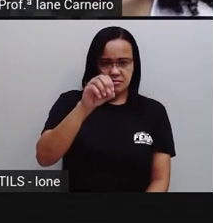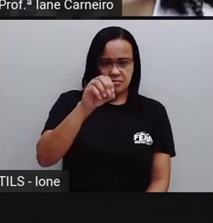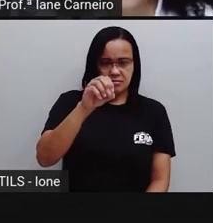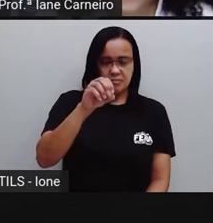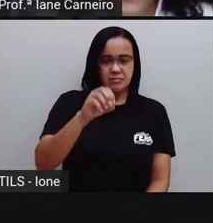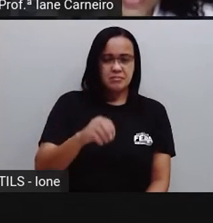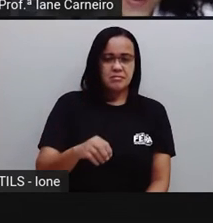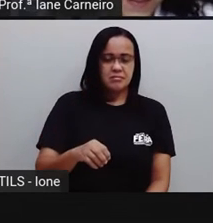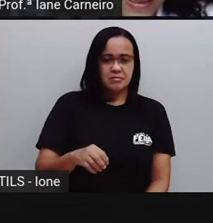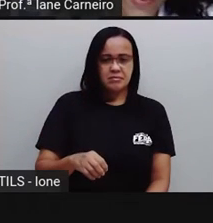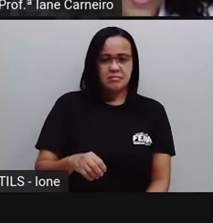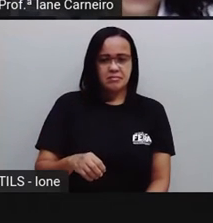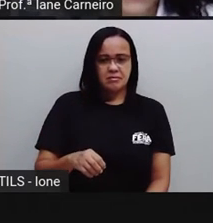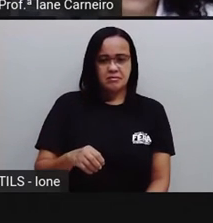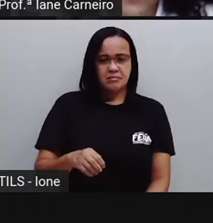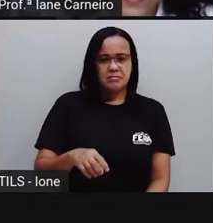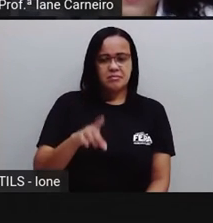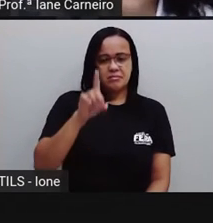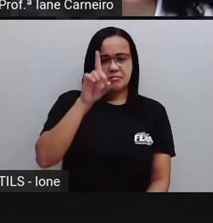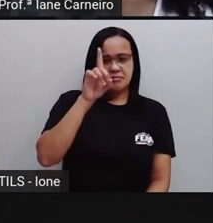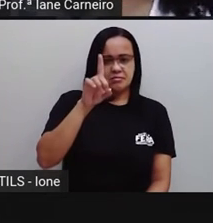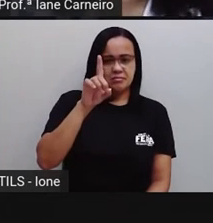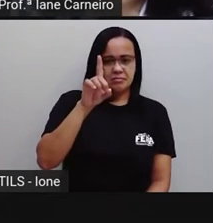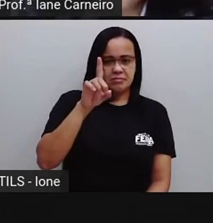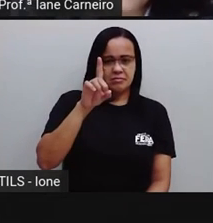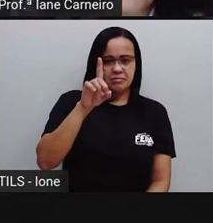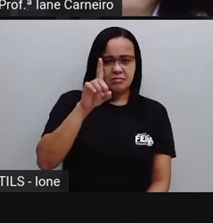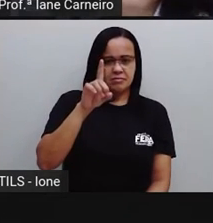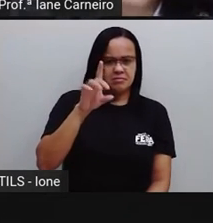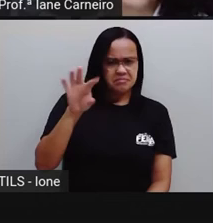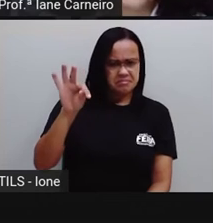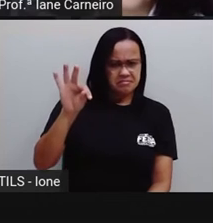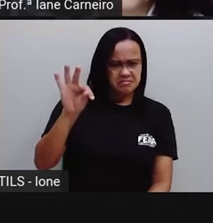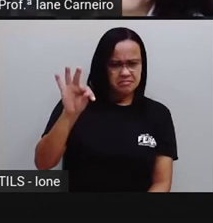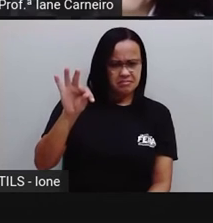Será que tá certo escrever a palavra DEDO assim? Olha aí.